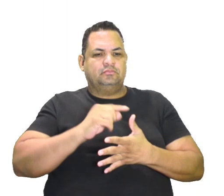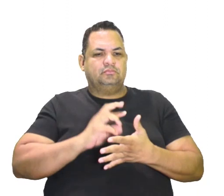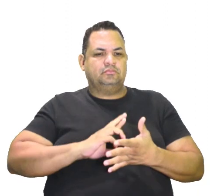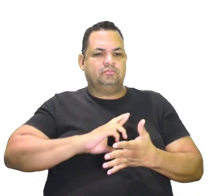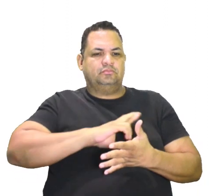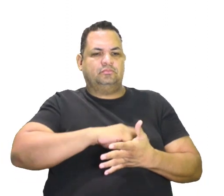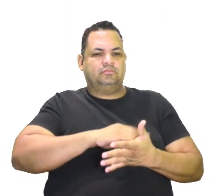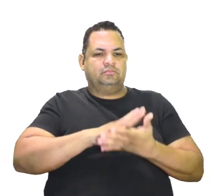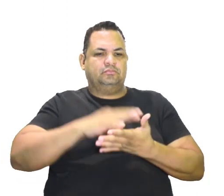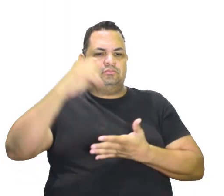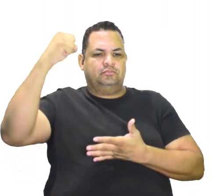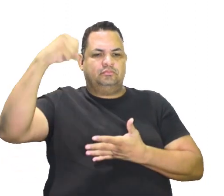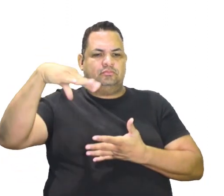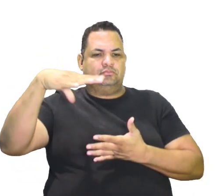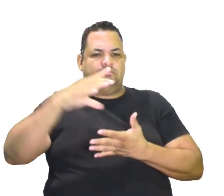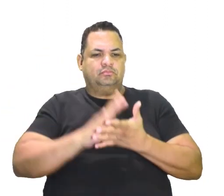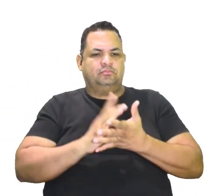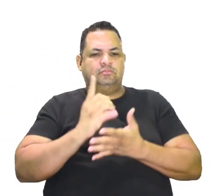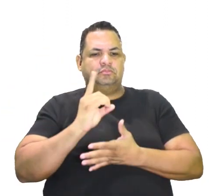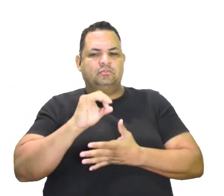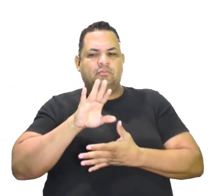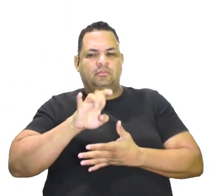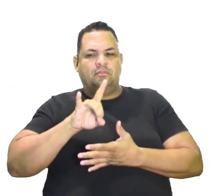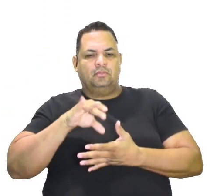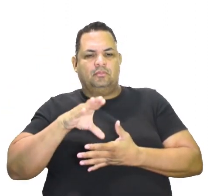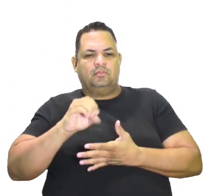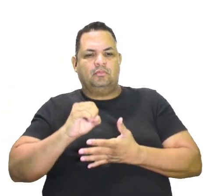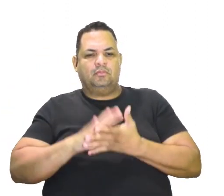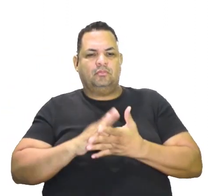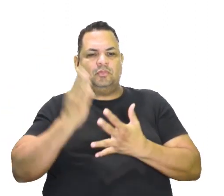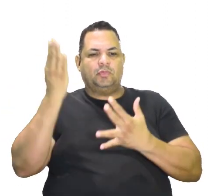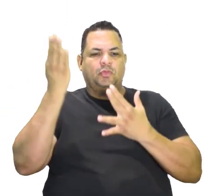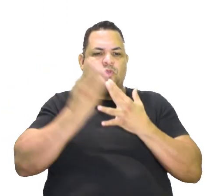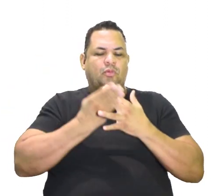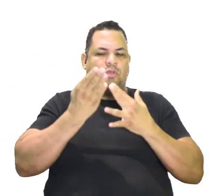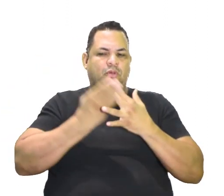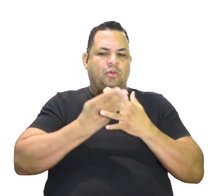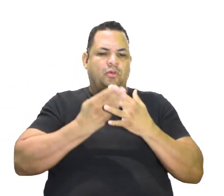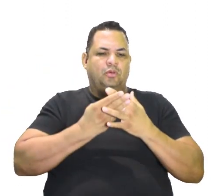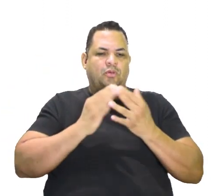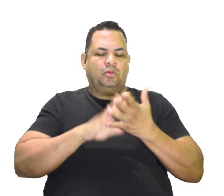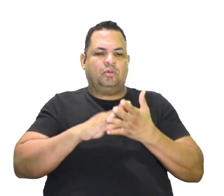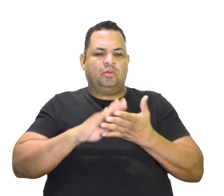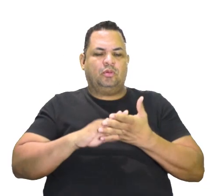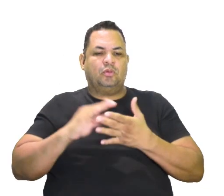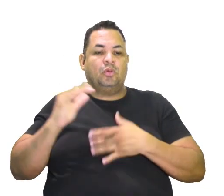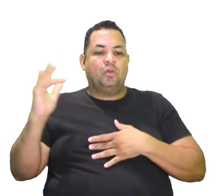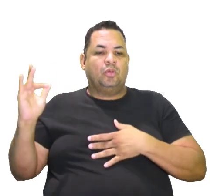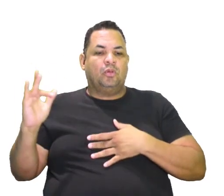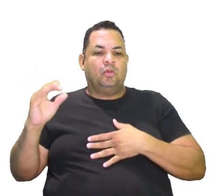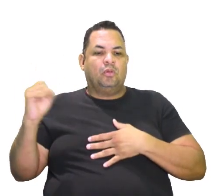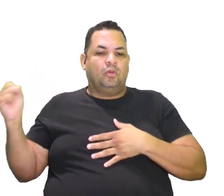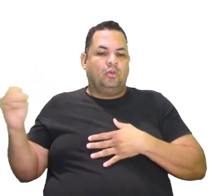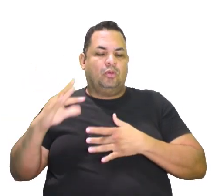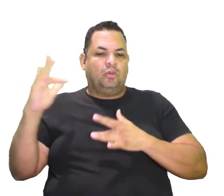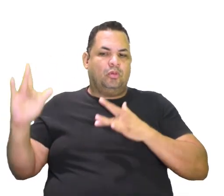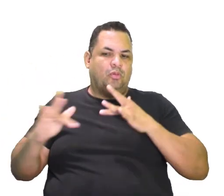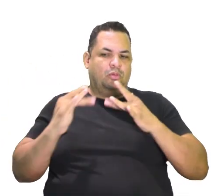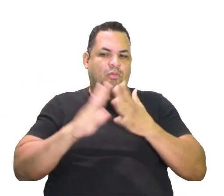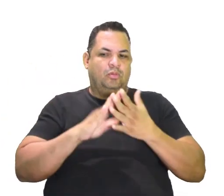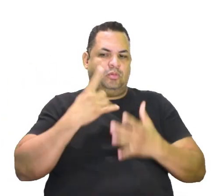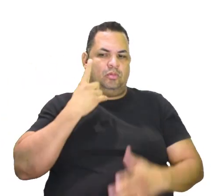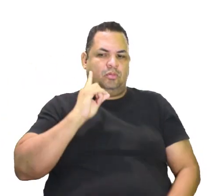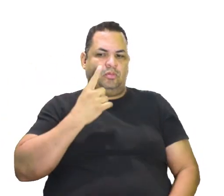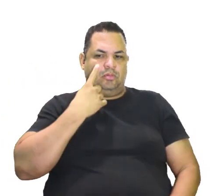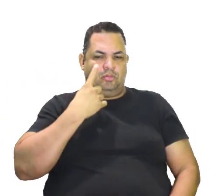o romantismo, seria o iluminismo, o dadaísmo, o barroco, o neoclassicismo. Você já